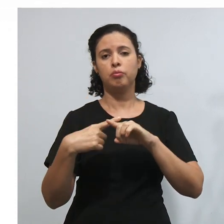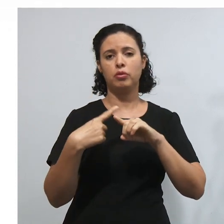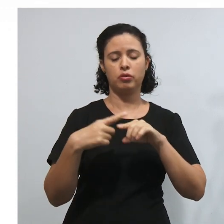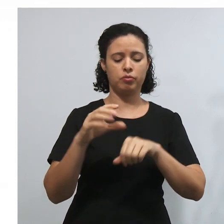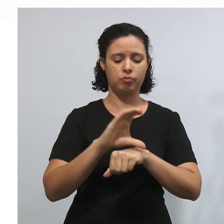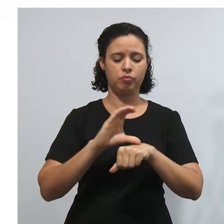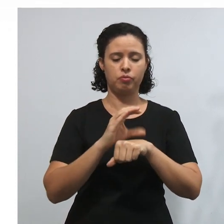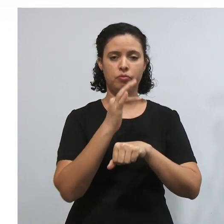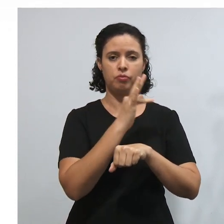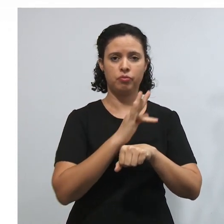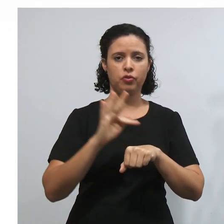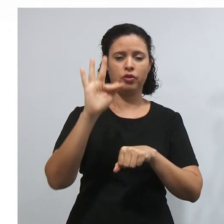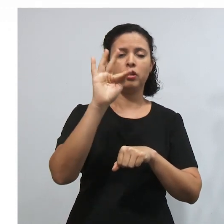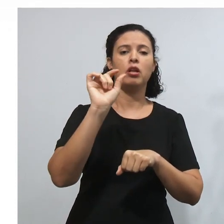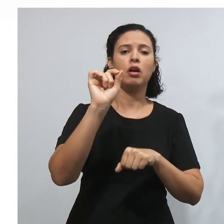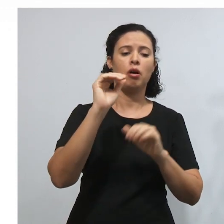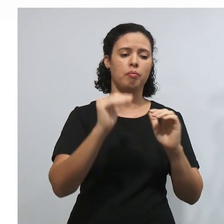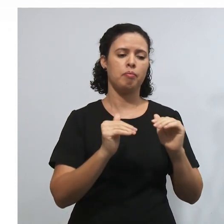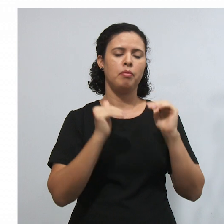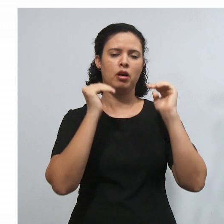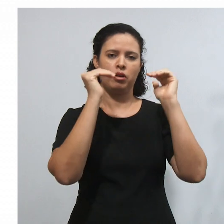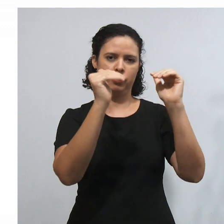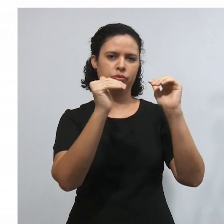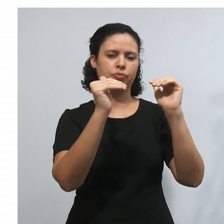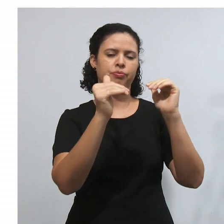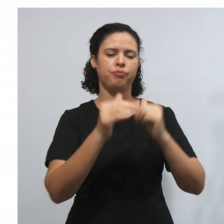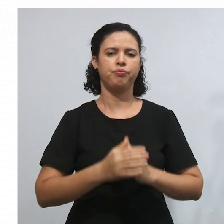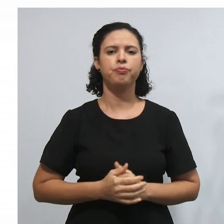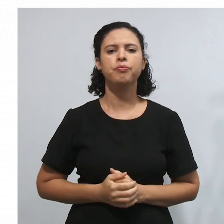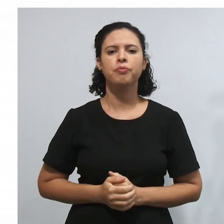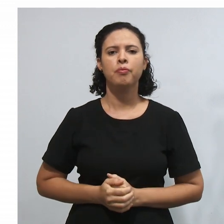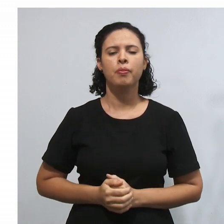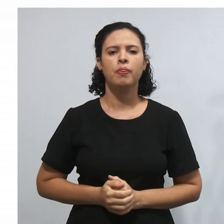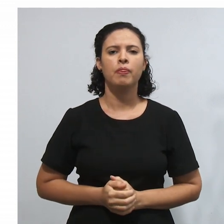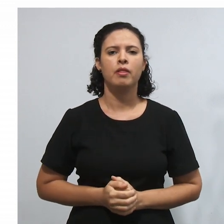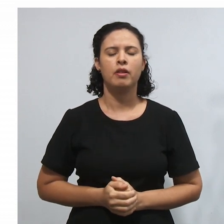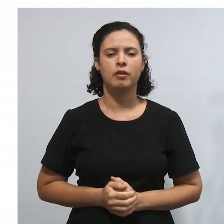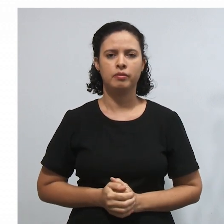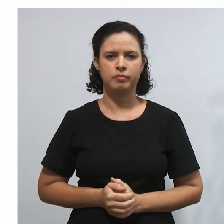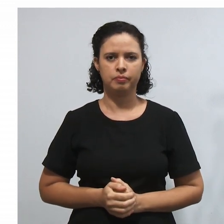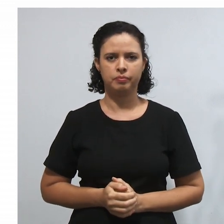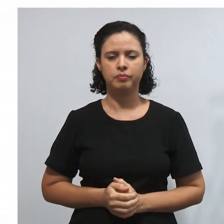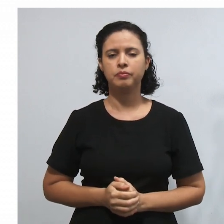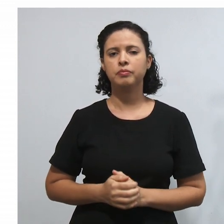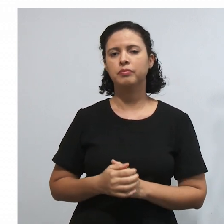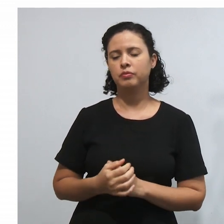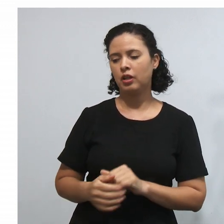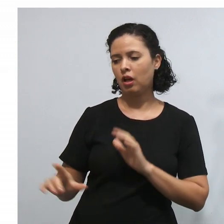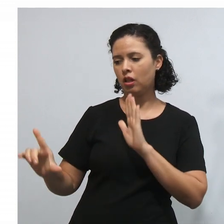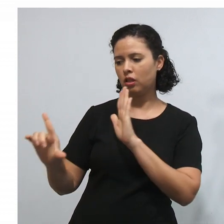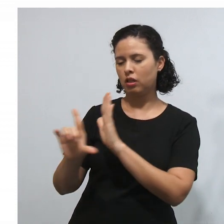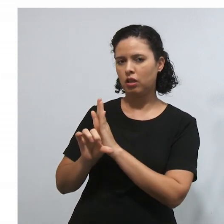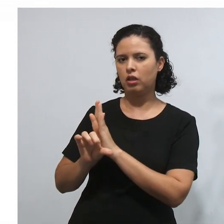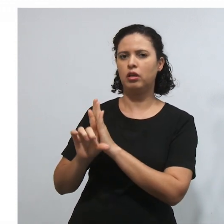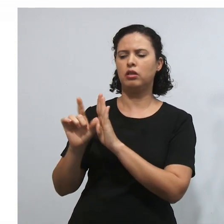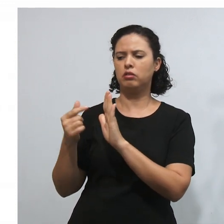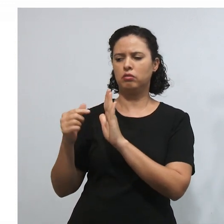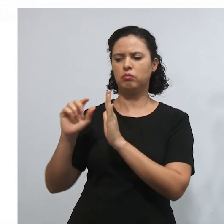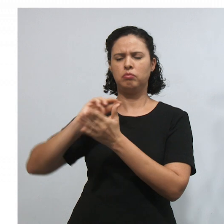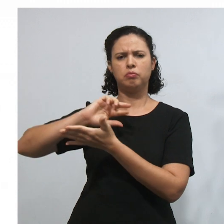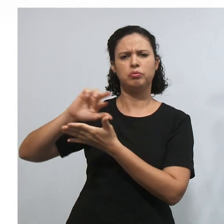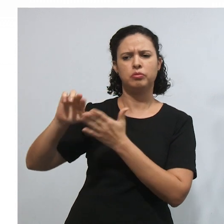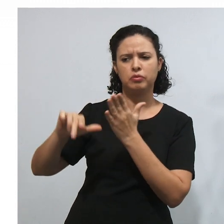entrar em conflito com a nossa Constituição Federal. Olha só, caso a lei ou o ato normativo não seja